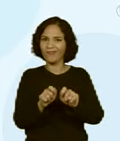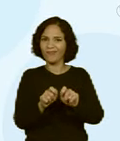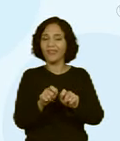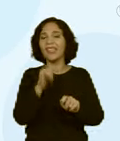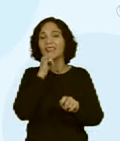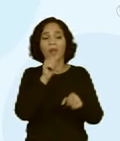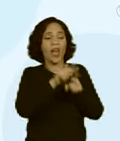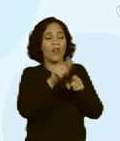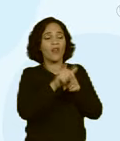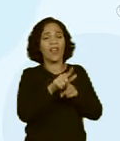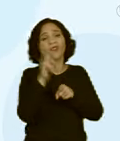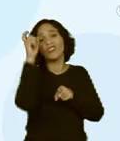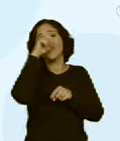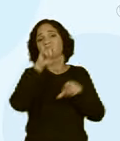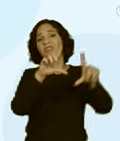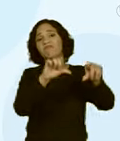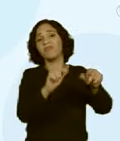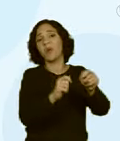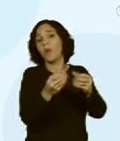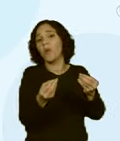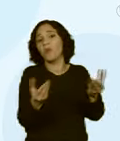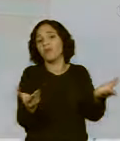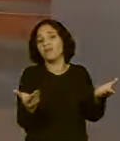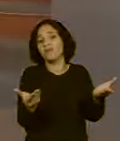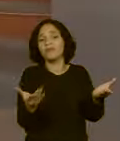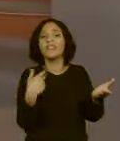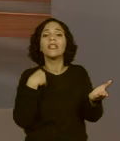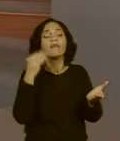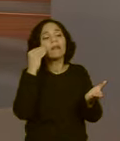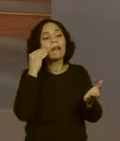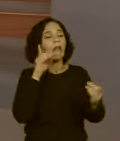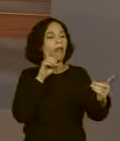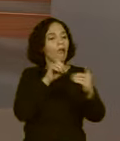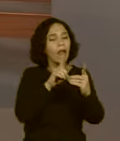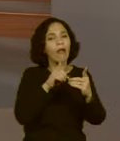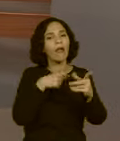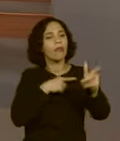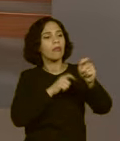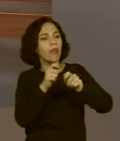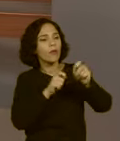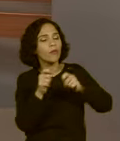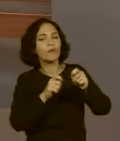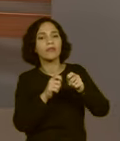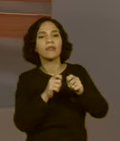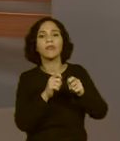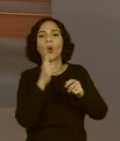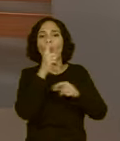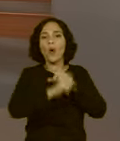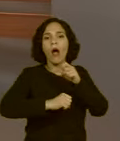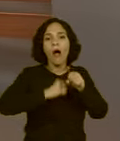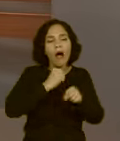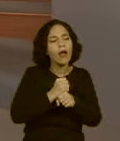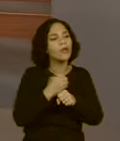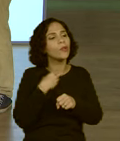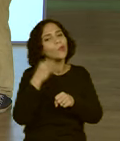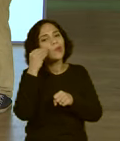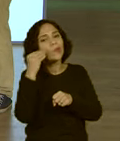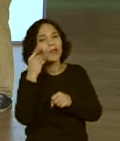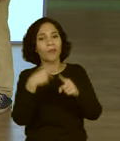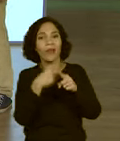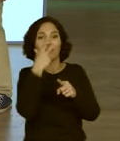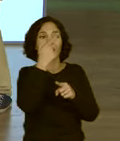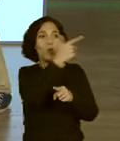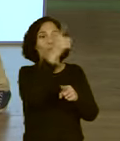você reduzir um aluguel, por exemplo. É difícil. Você vai negociar na hora do... uma vez por ano. Porque envolve outras